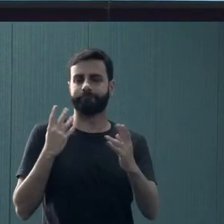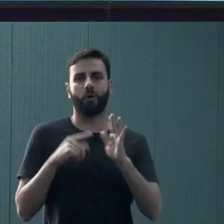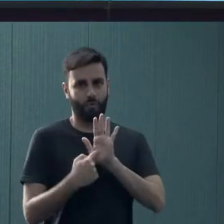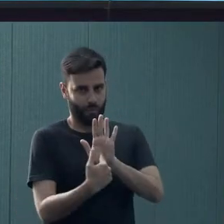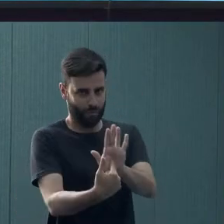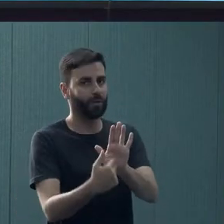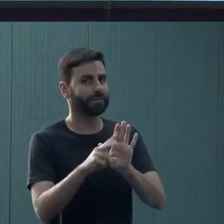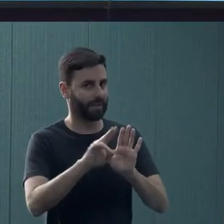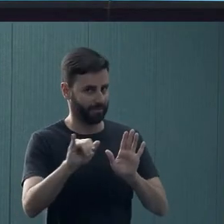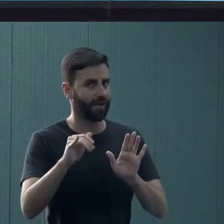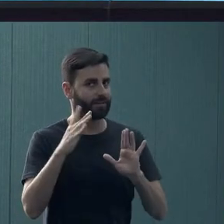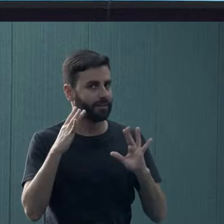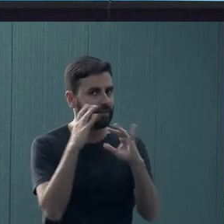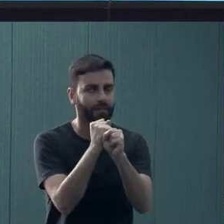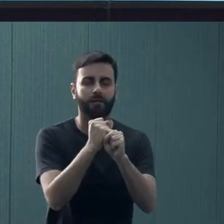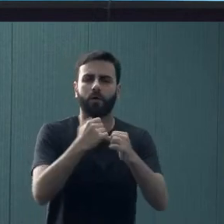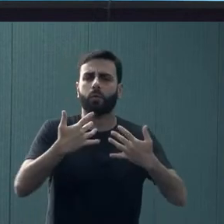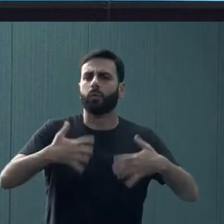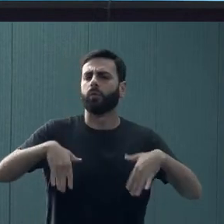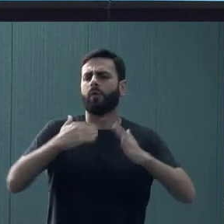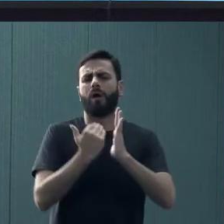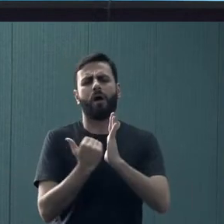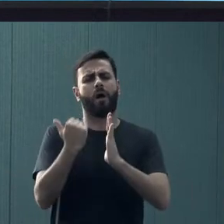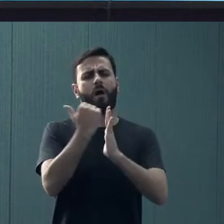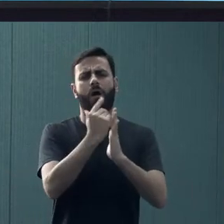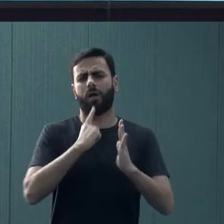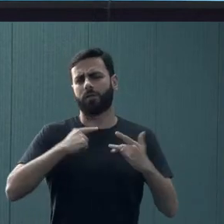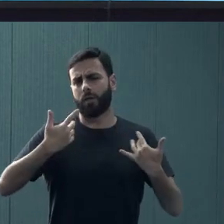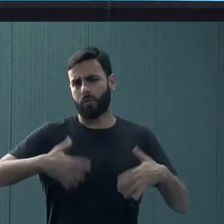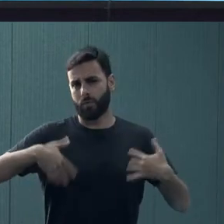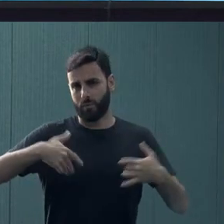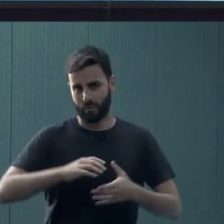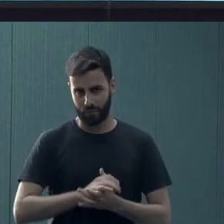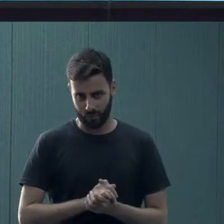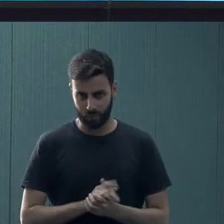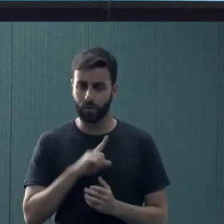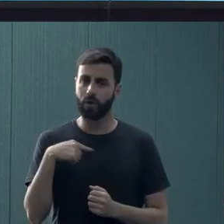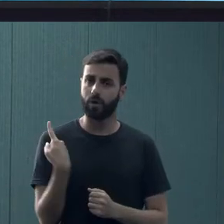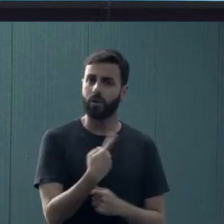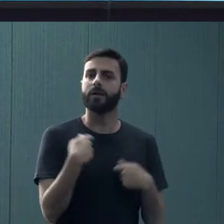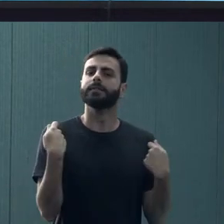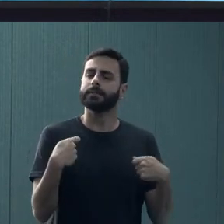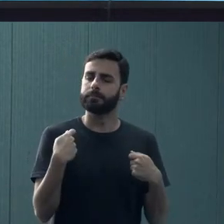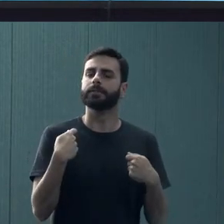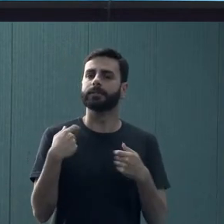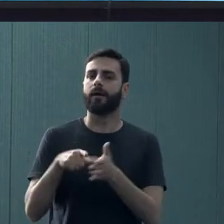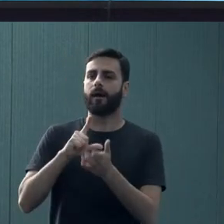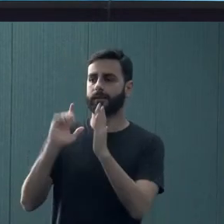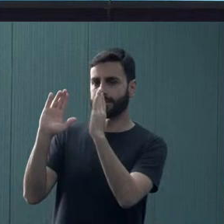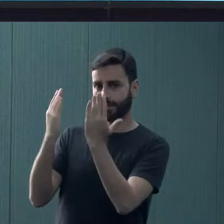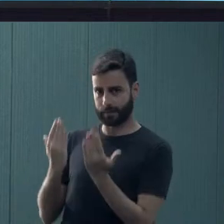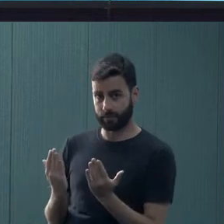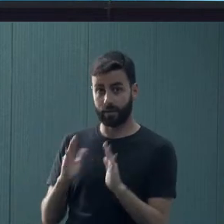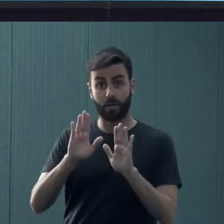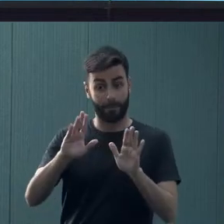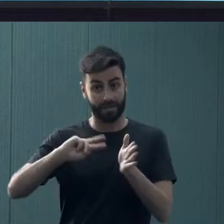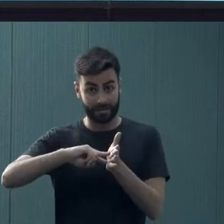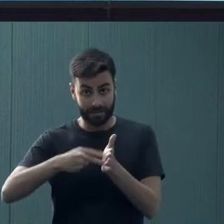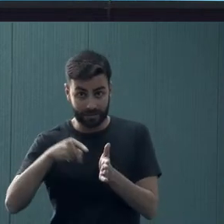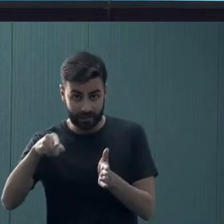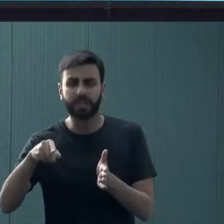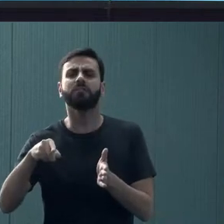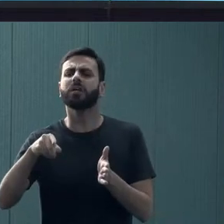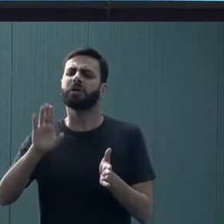a pouco eu vou mostrar alguns dados, é muito grande. Então, assim, a gente precisa fazer uma avaliação. Não significa